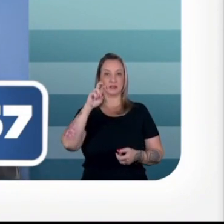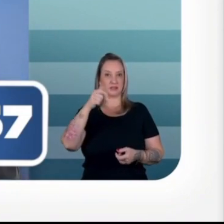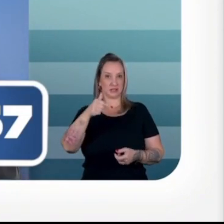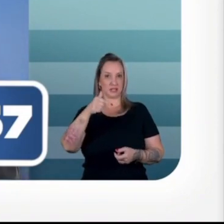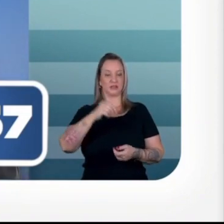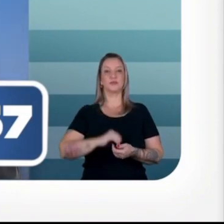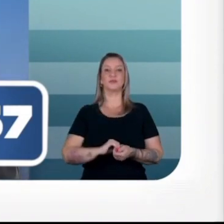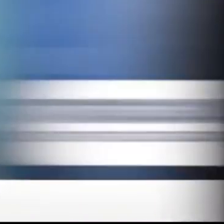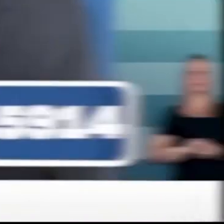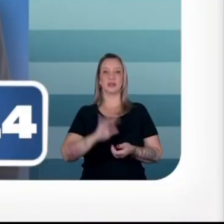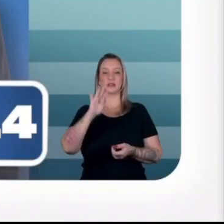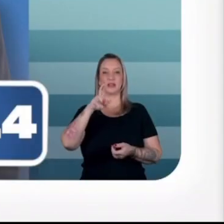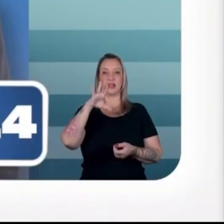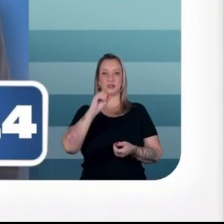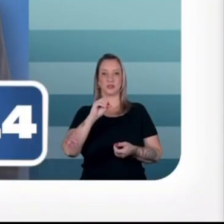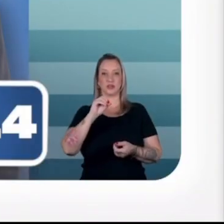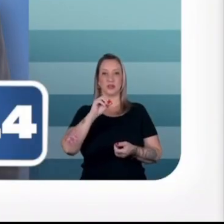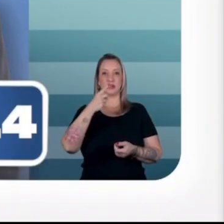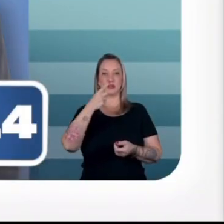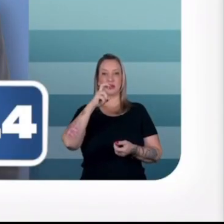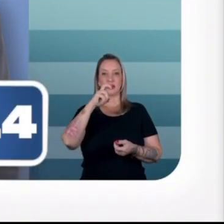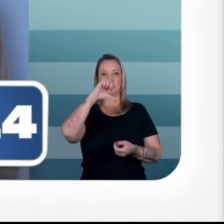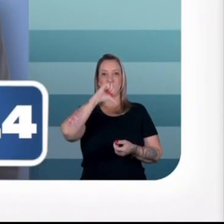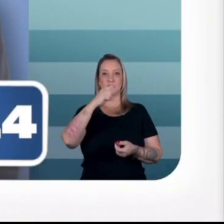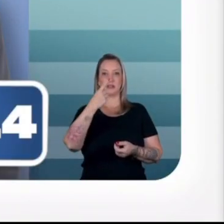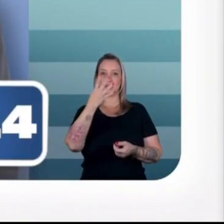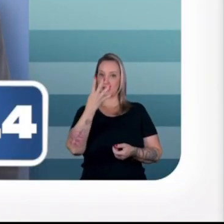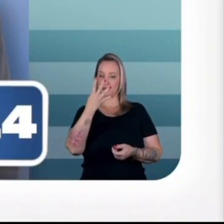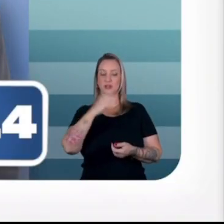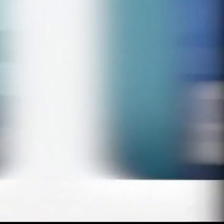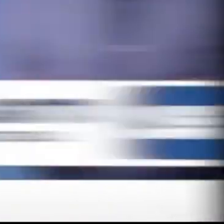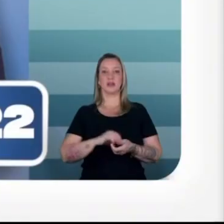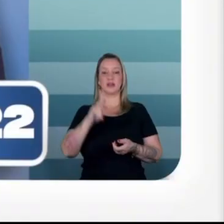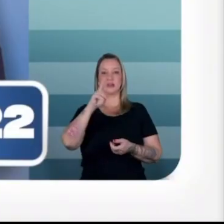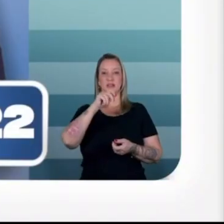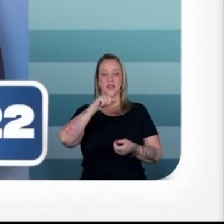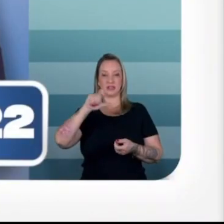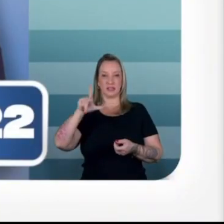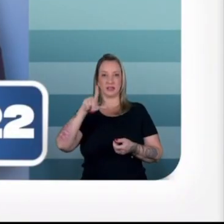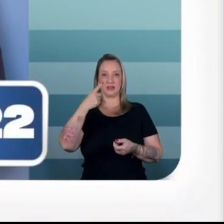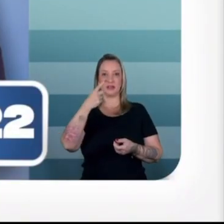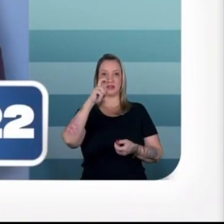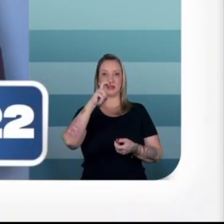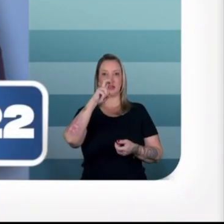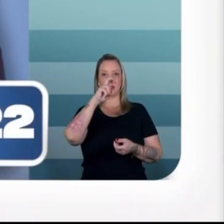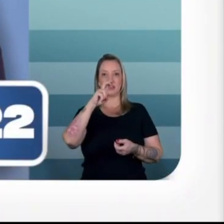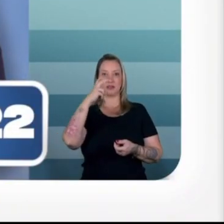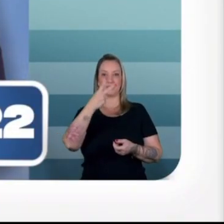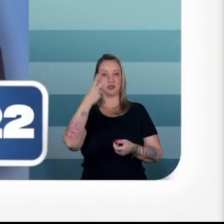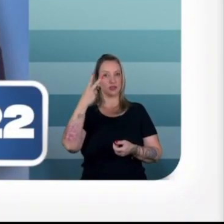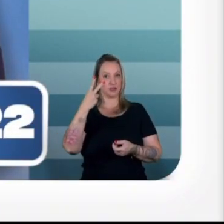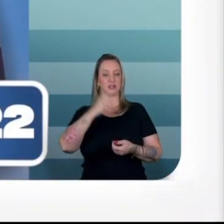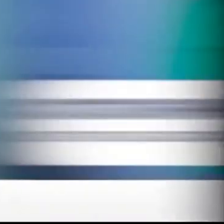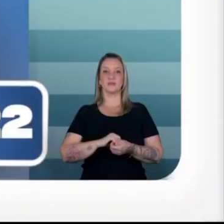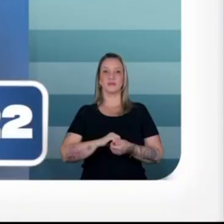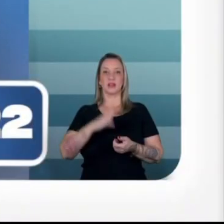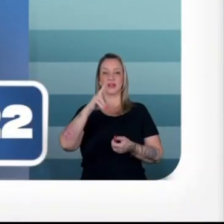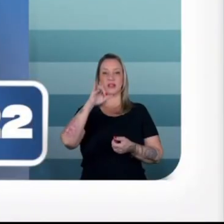5, 5, 7. Tarso Gouveia, 15, 9, 14. Daniel Giroto, 15, 5, 22.